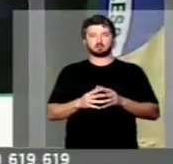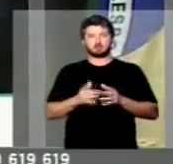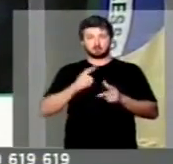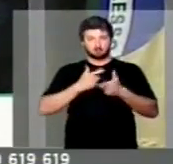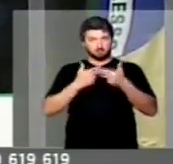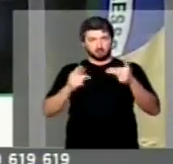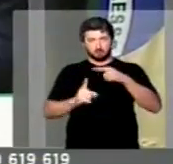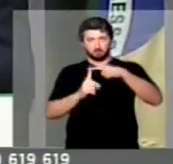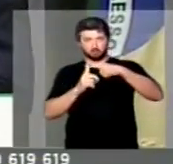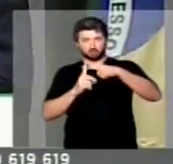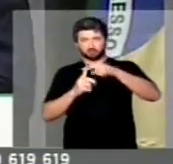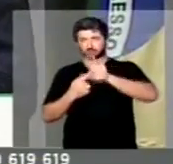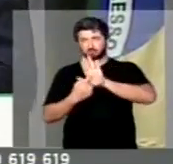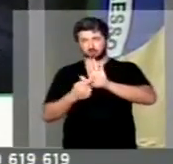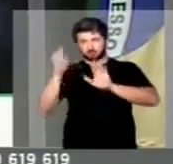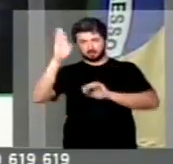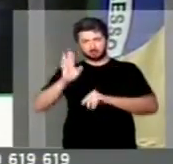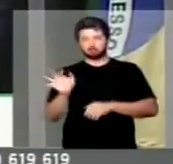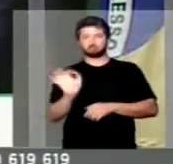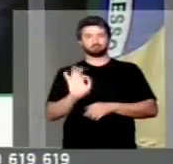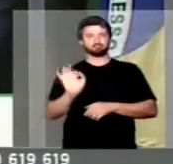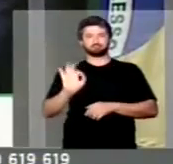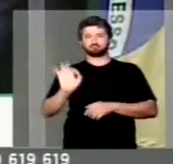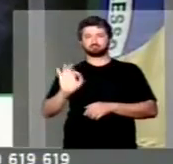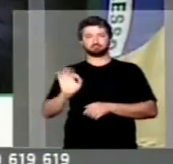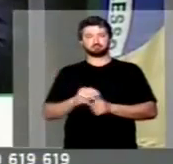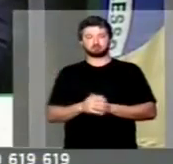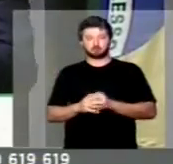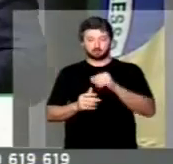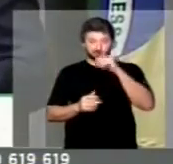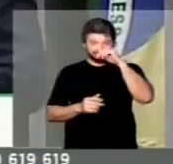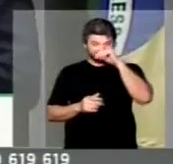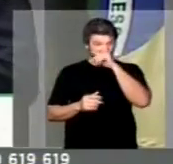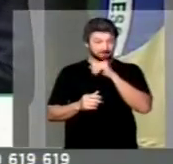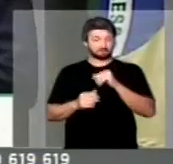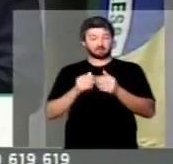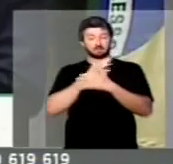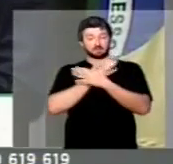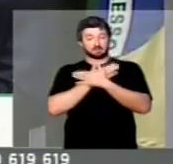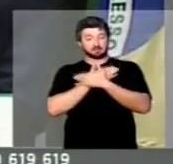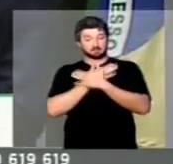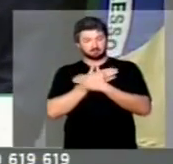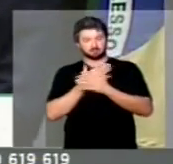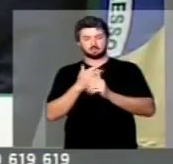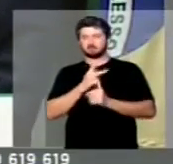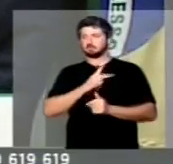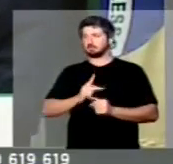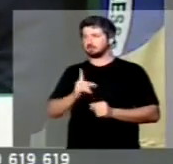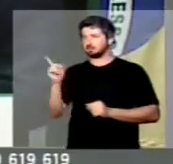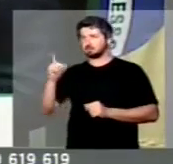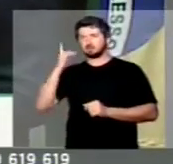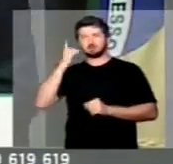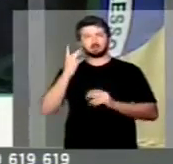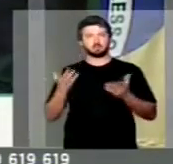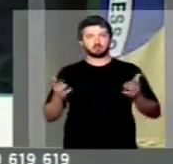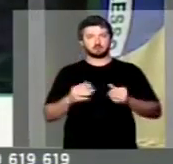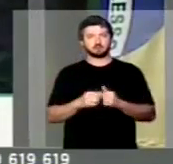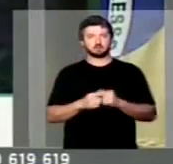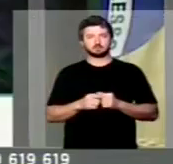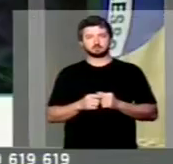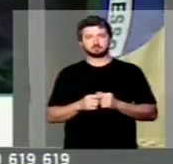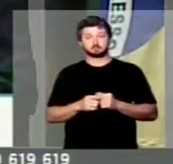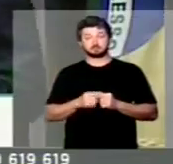positiva para o Brasil. Em relação ao desemprego, senhor presidente, senhoras e senhores deputados,